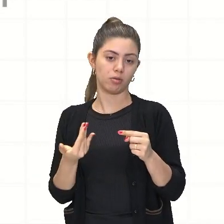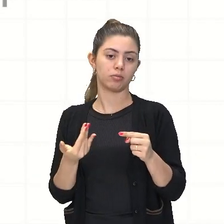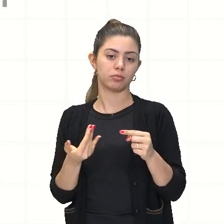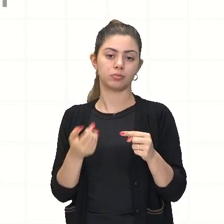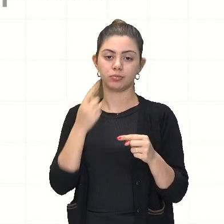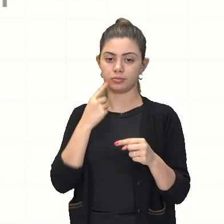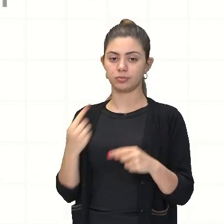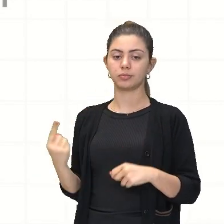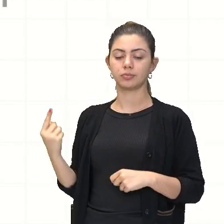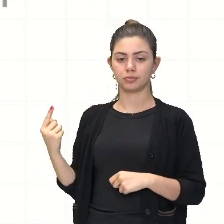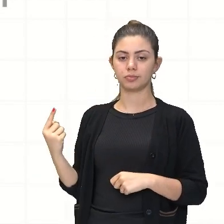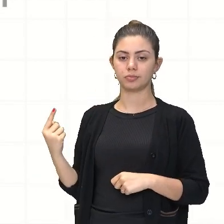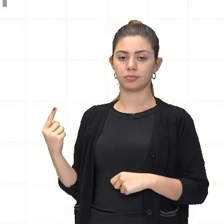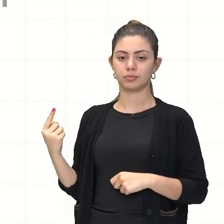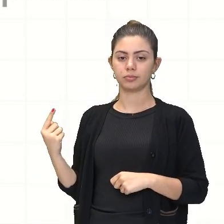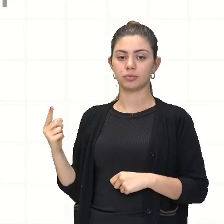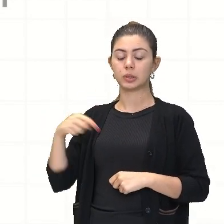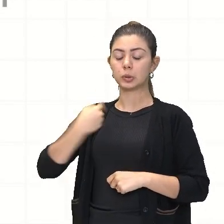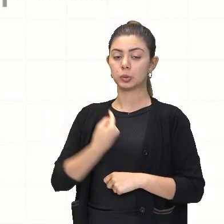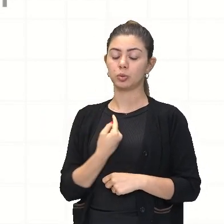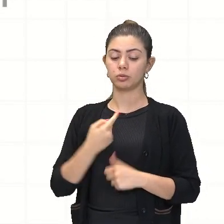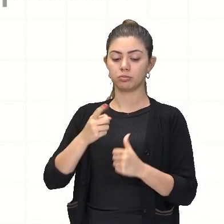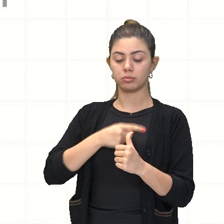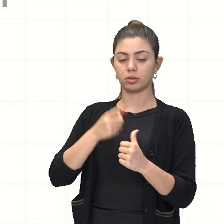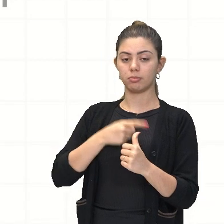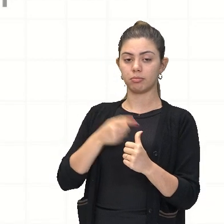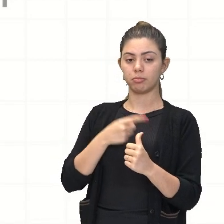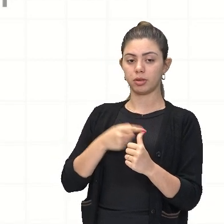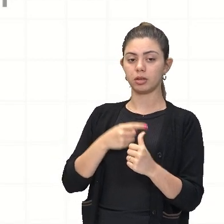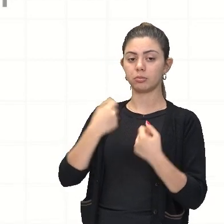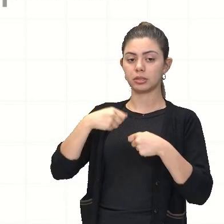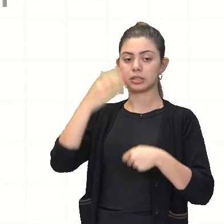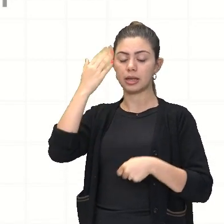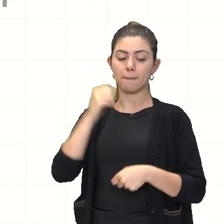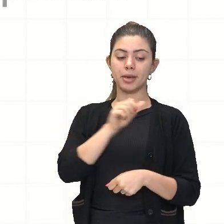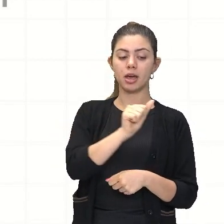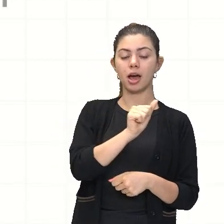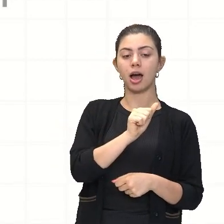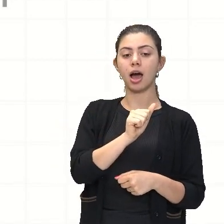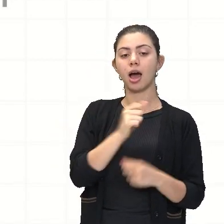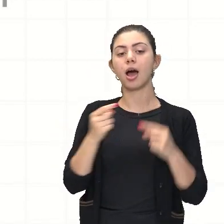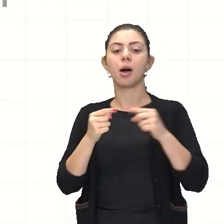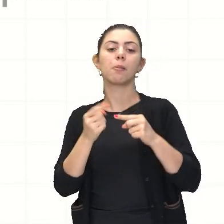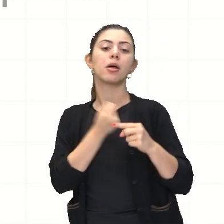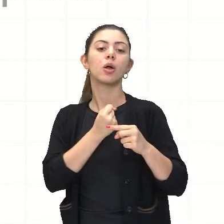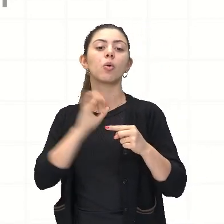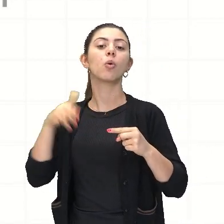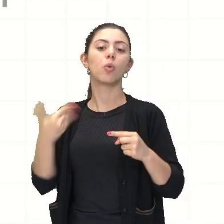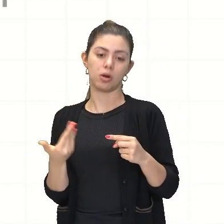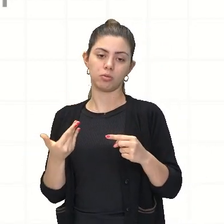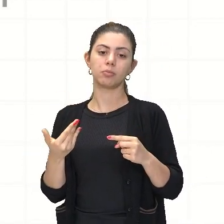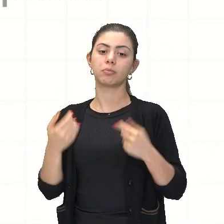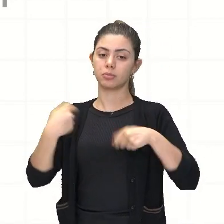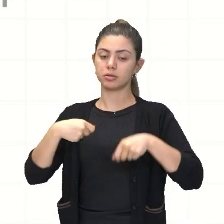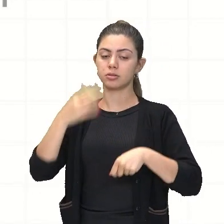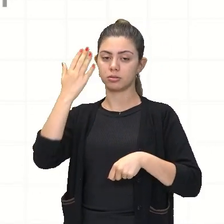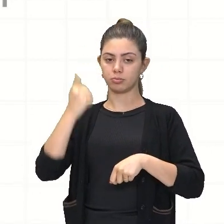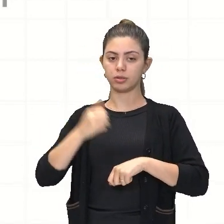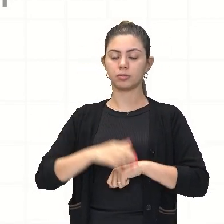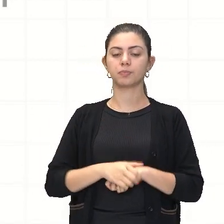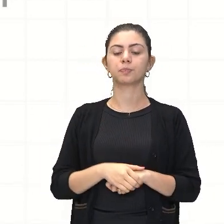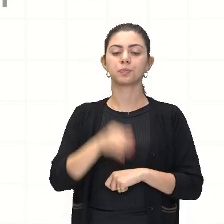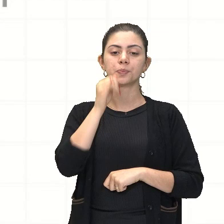Primeiro temos que saber o valor da variável A, certo? Então, vamos